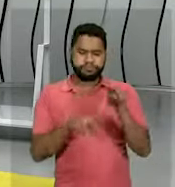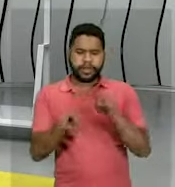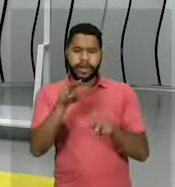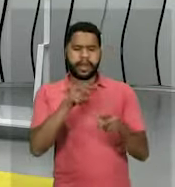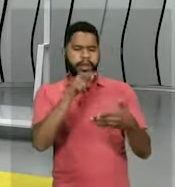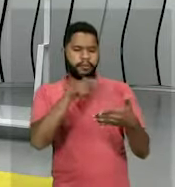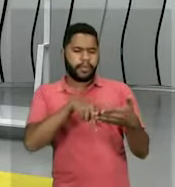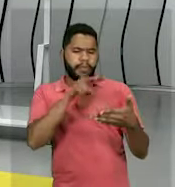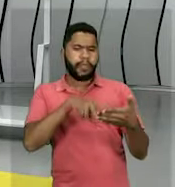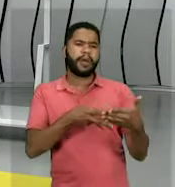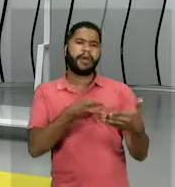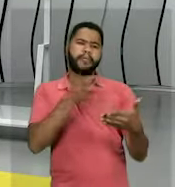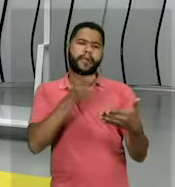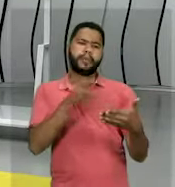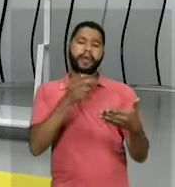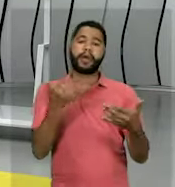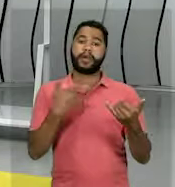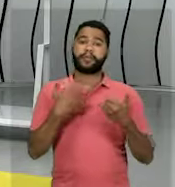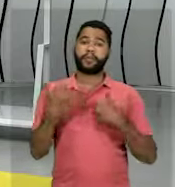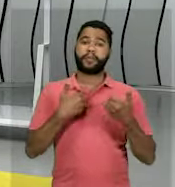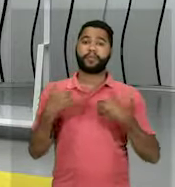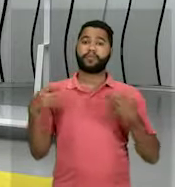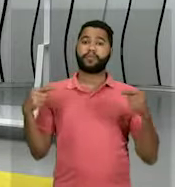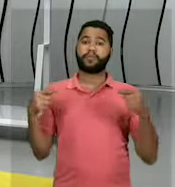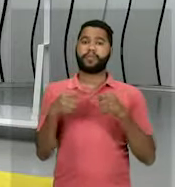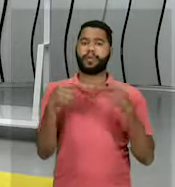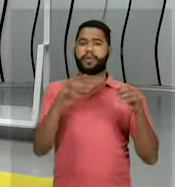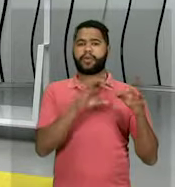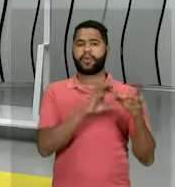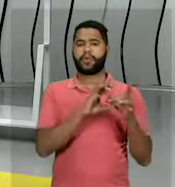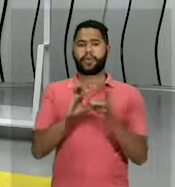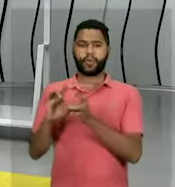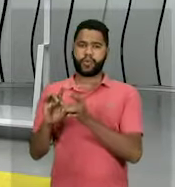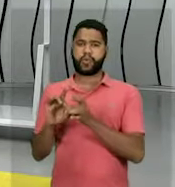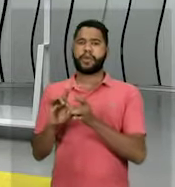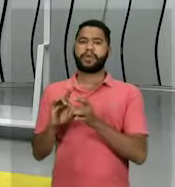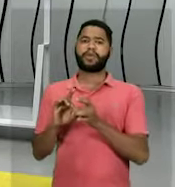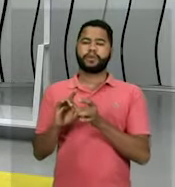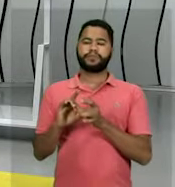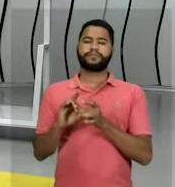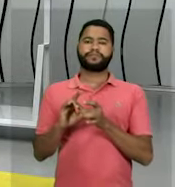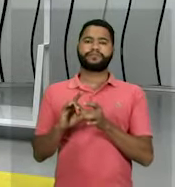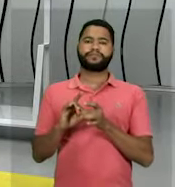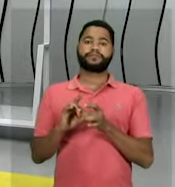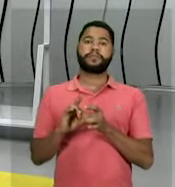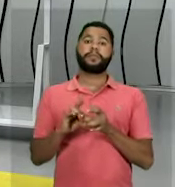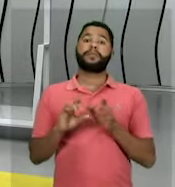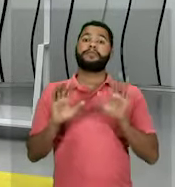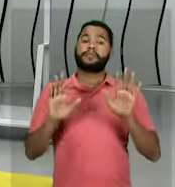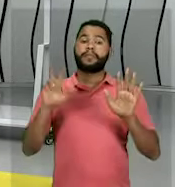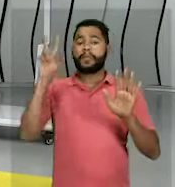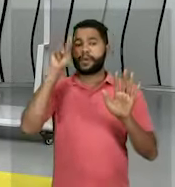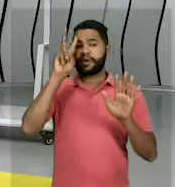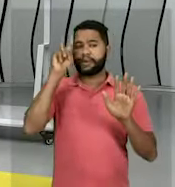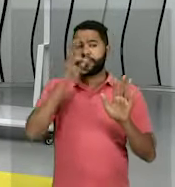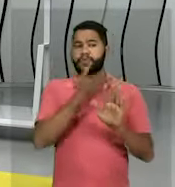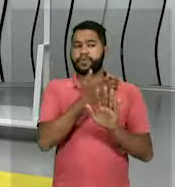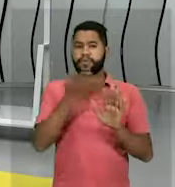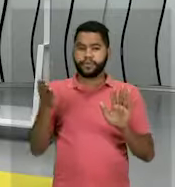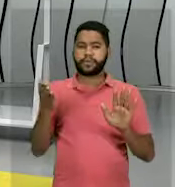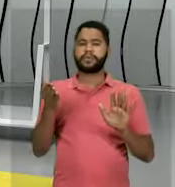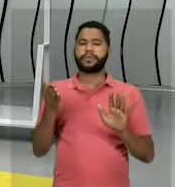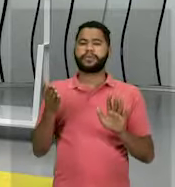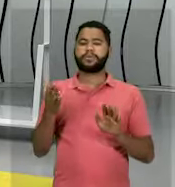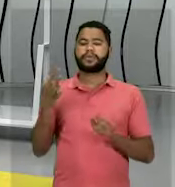resgatarem aí as informações referentes a esse contexto, né, de 30. Só lembrando a vocês aí, dando uma